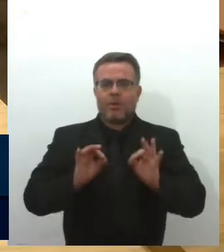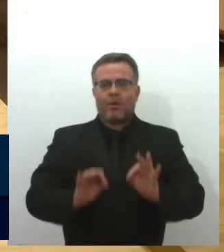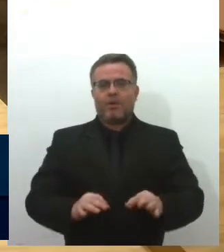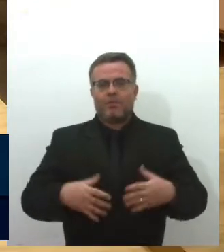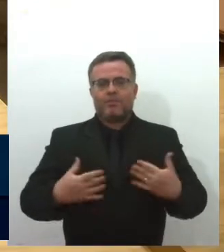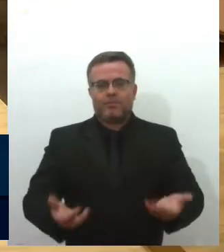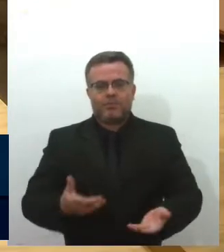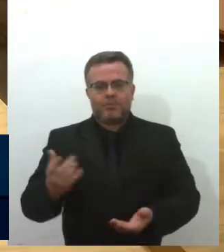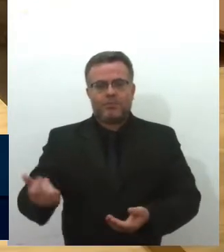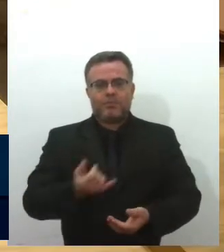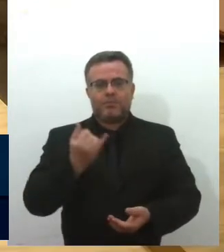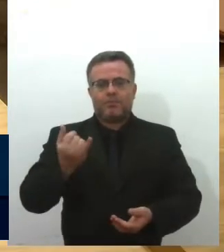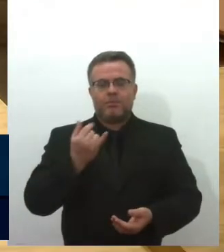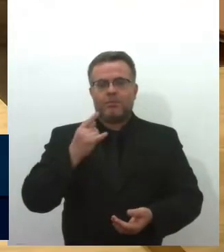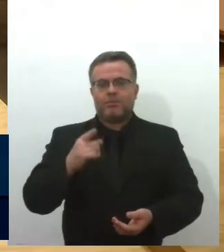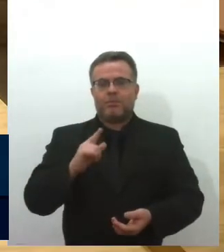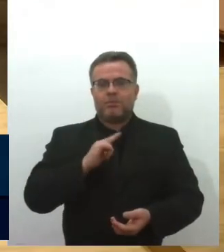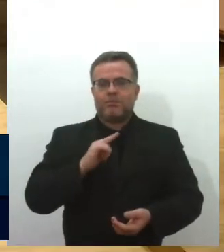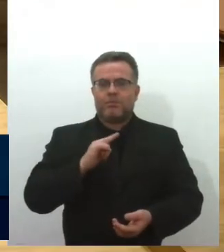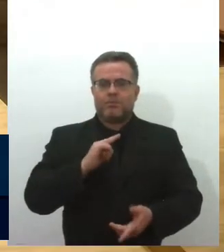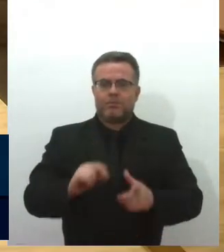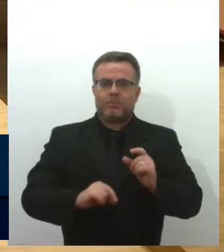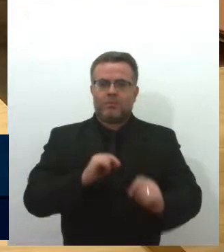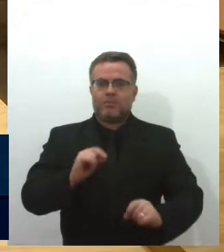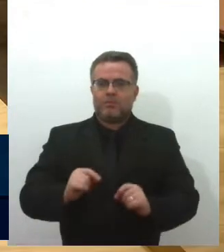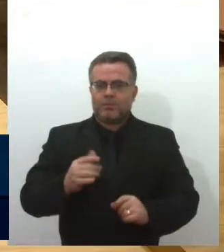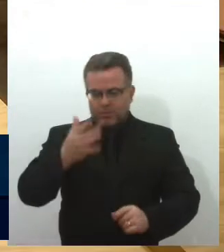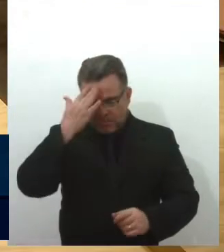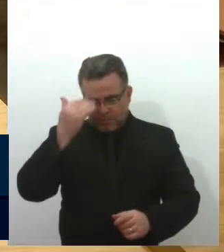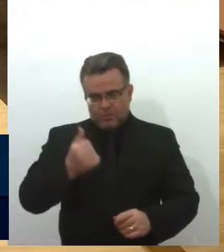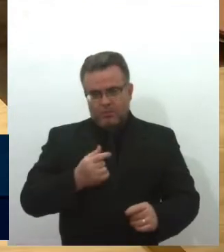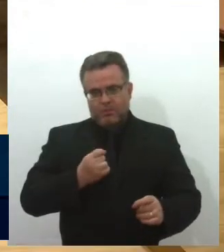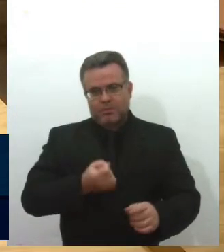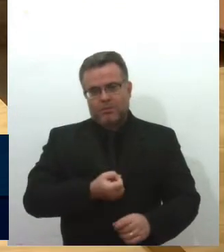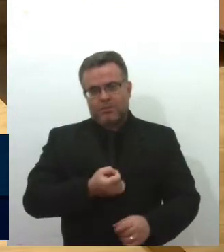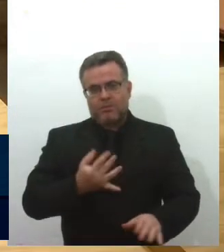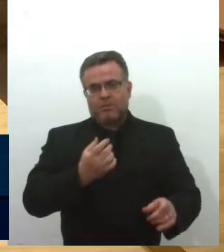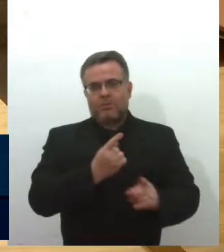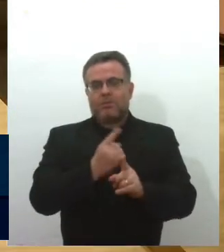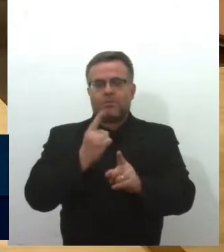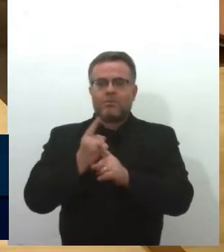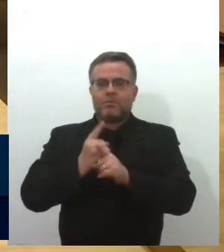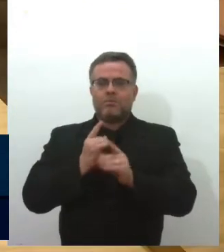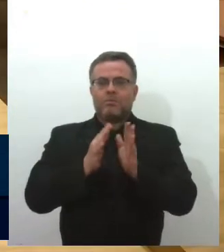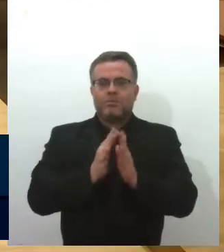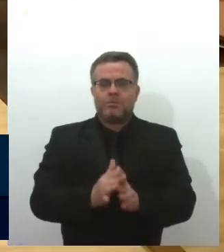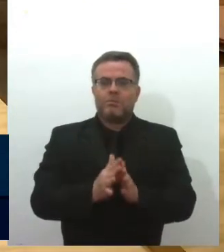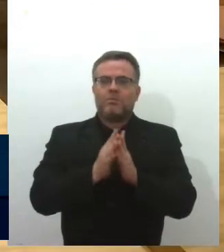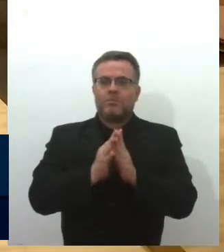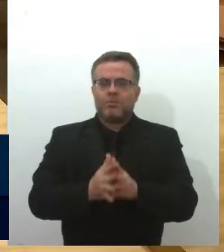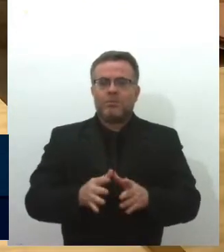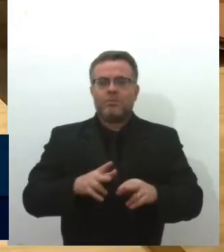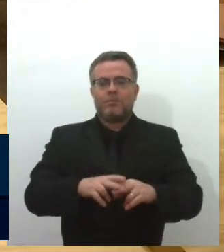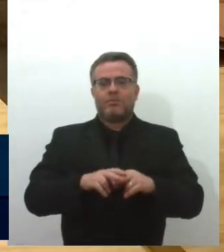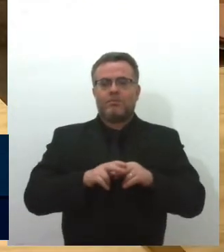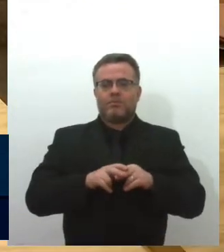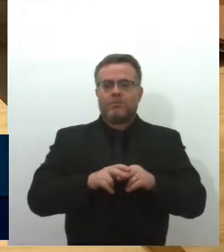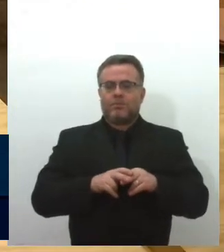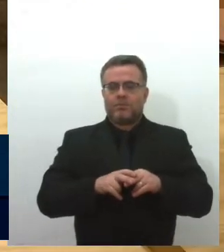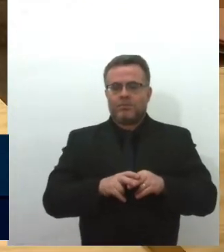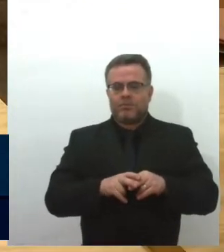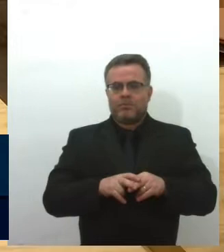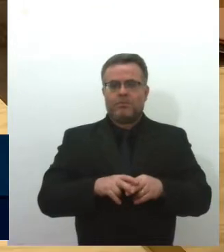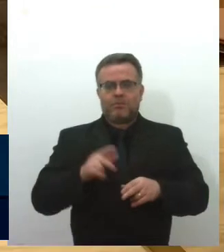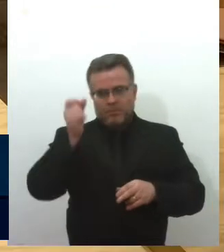importância de saber onde estão os nossos autistas. E essa ideia